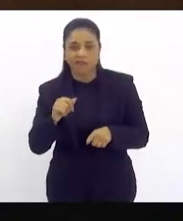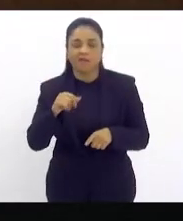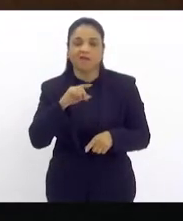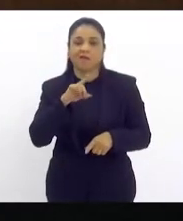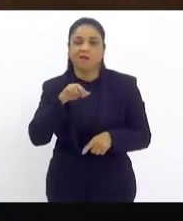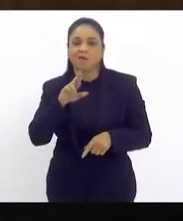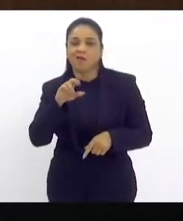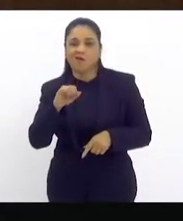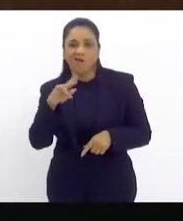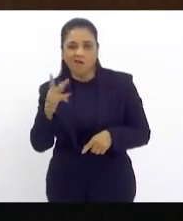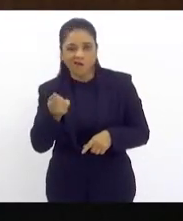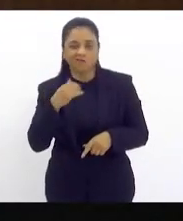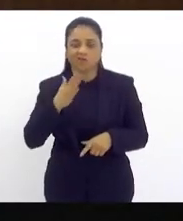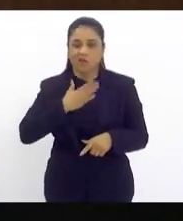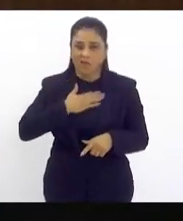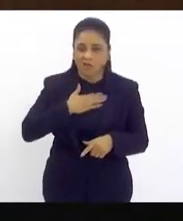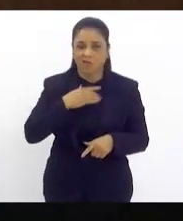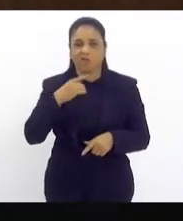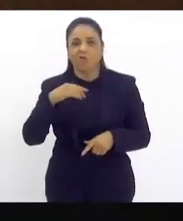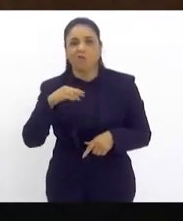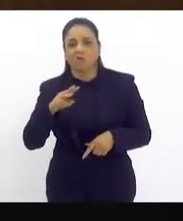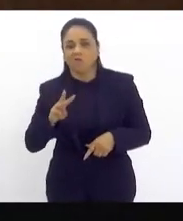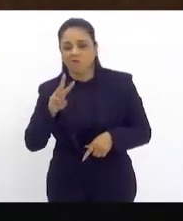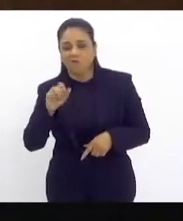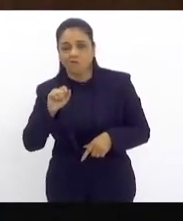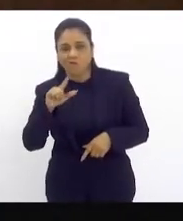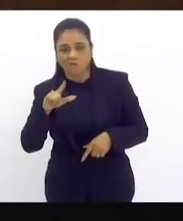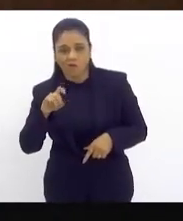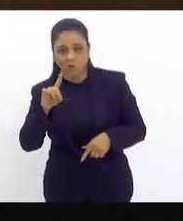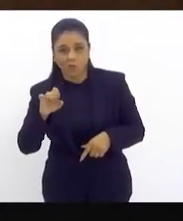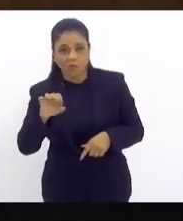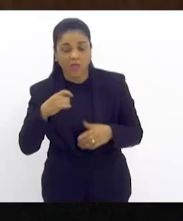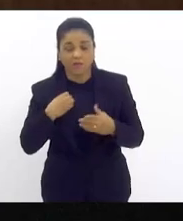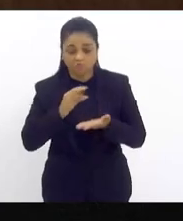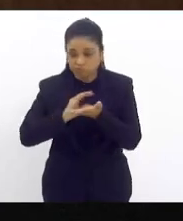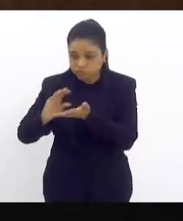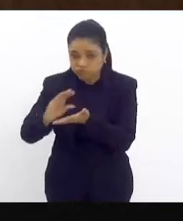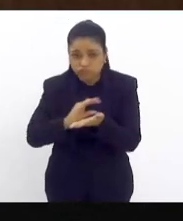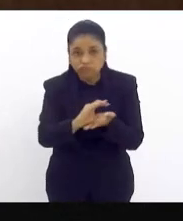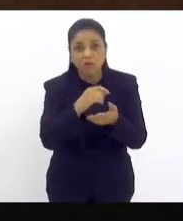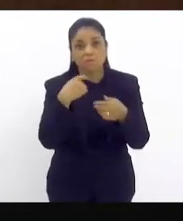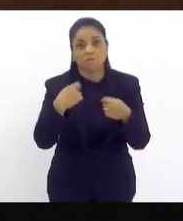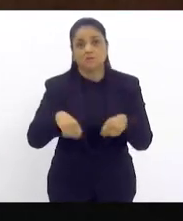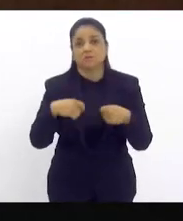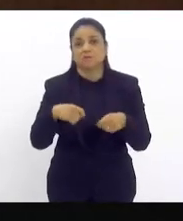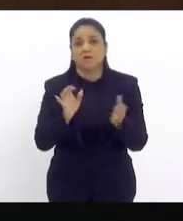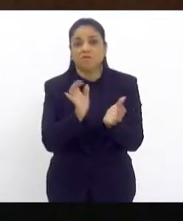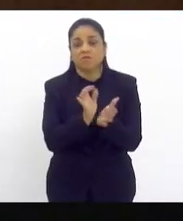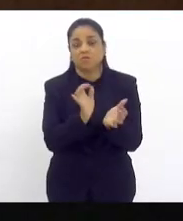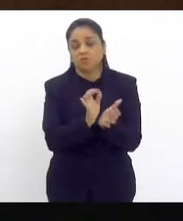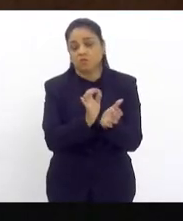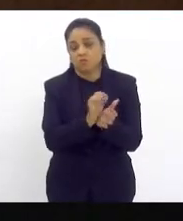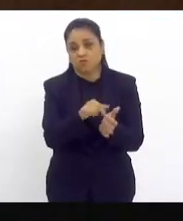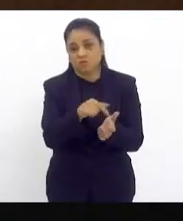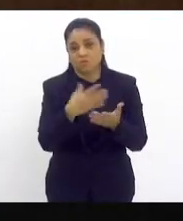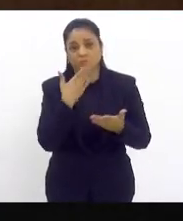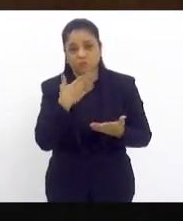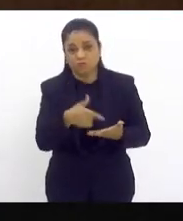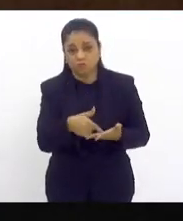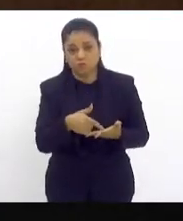alguns companheiros aqui, o Grupo Gumi falou que se não tivesse repasse de investimento, procurador, que ia paralisar o sistema.